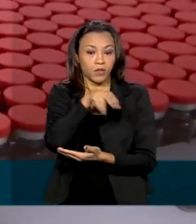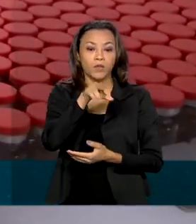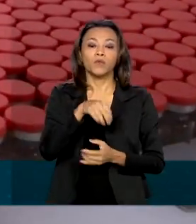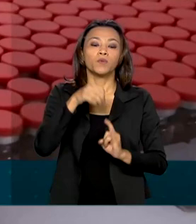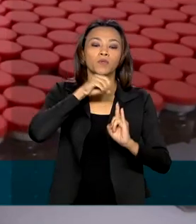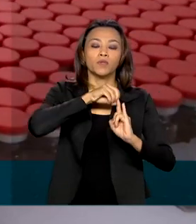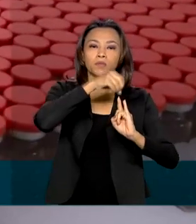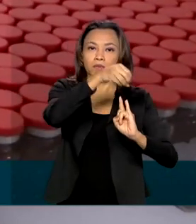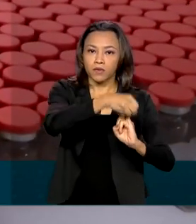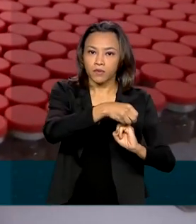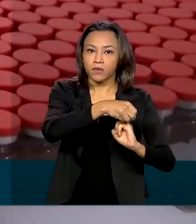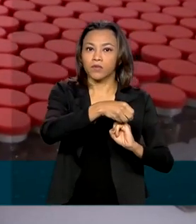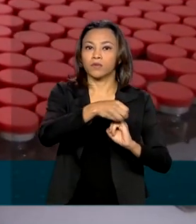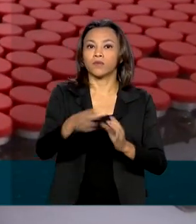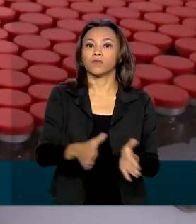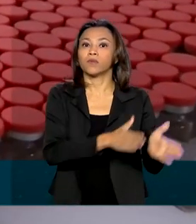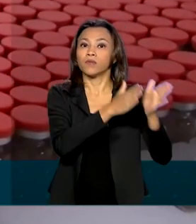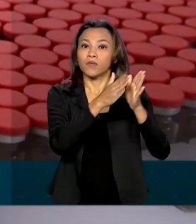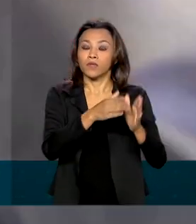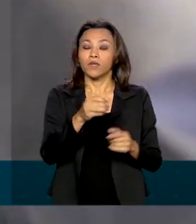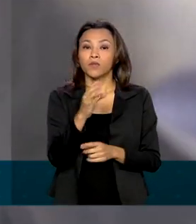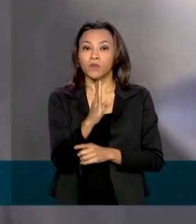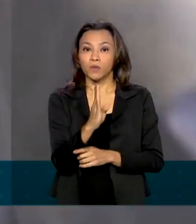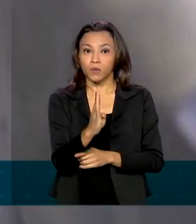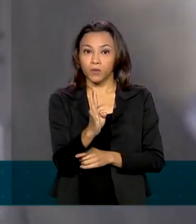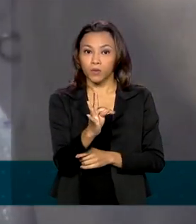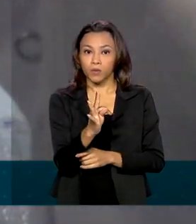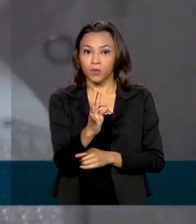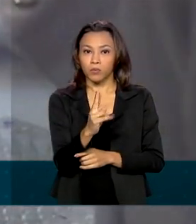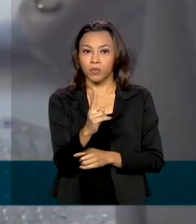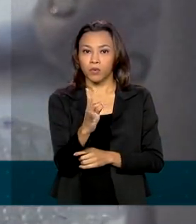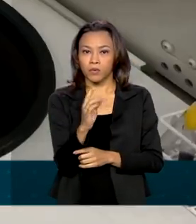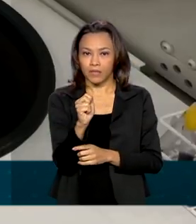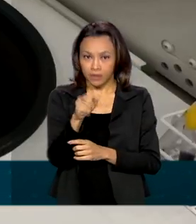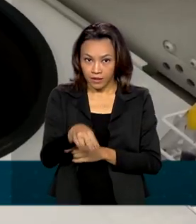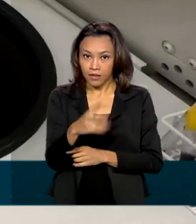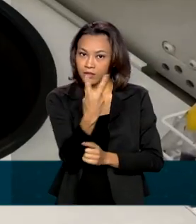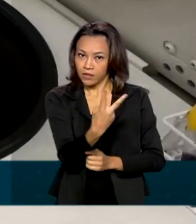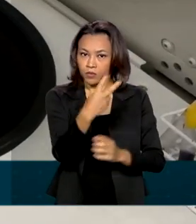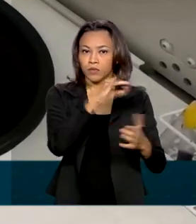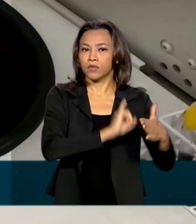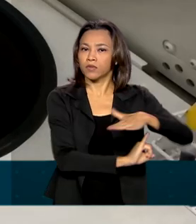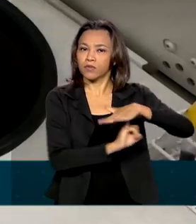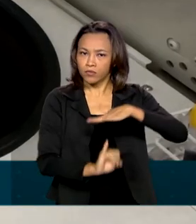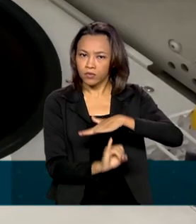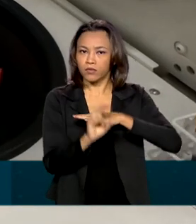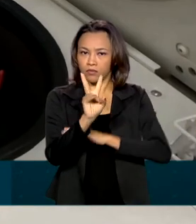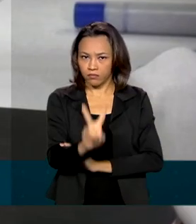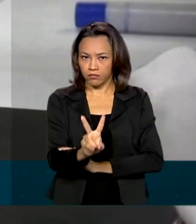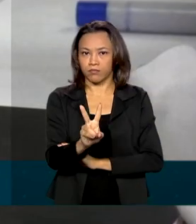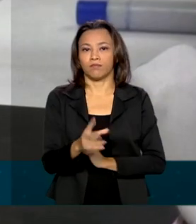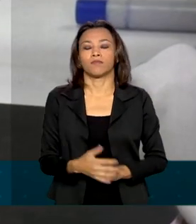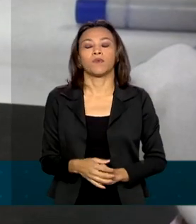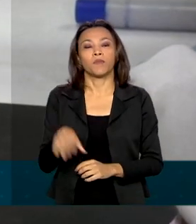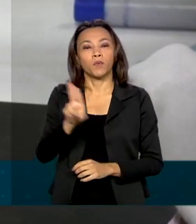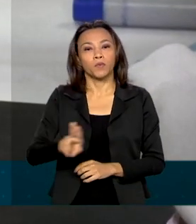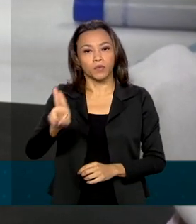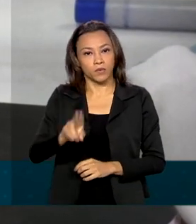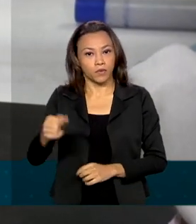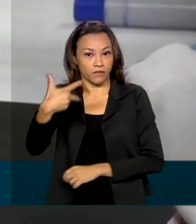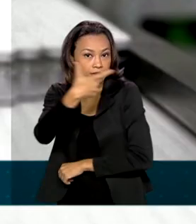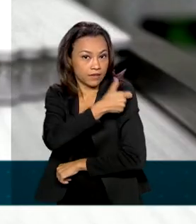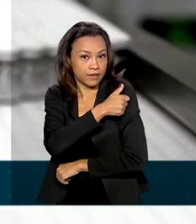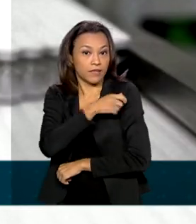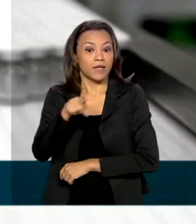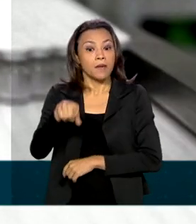em parceria com a farmacêutica Sinovac e da Fiocruz com o consórcio AstraZeneca Oxford. Os institutos devem